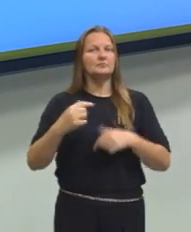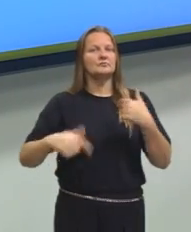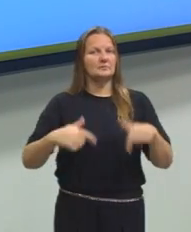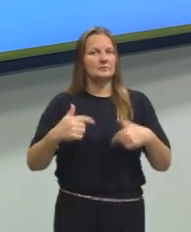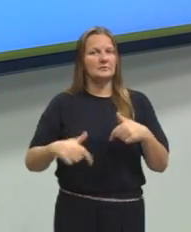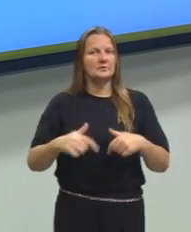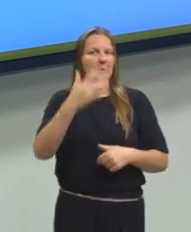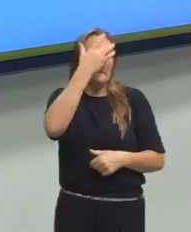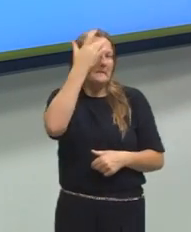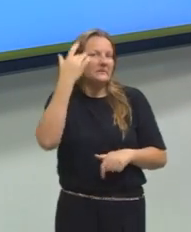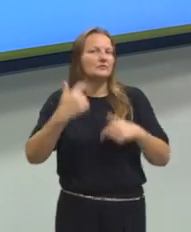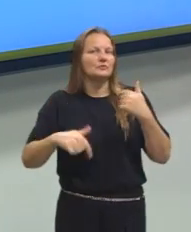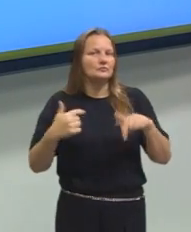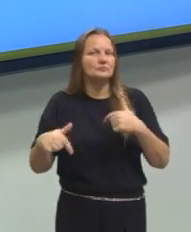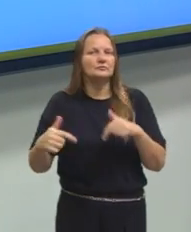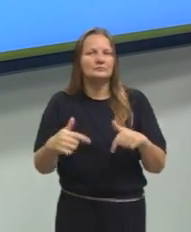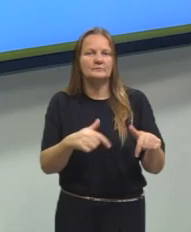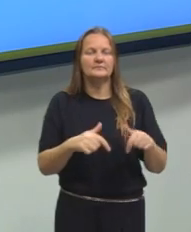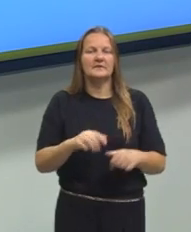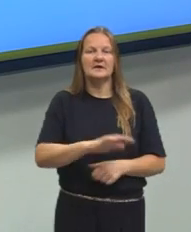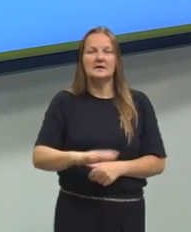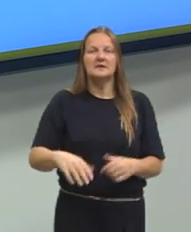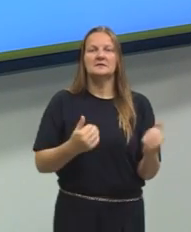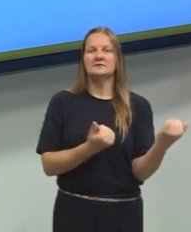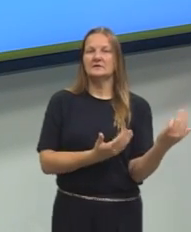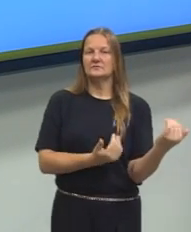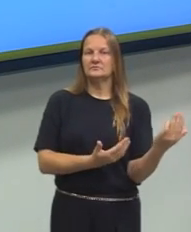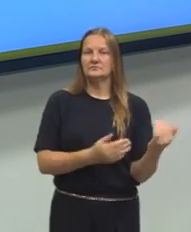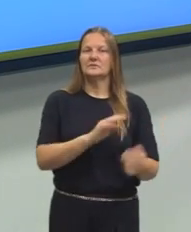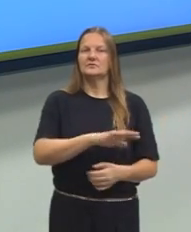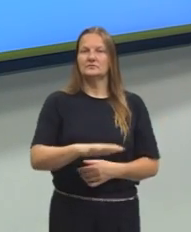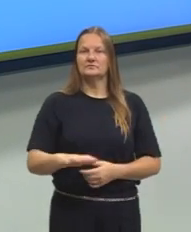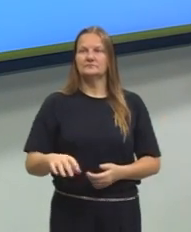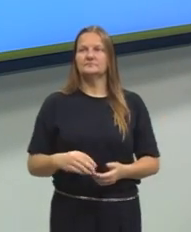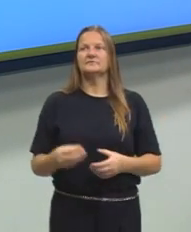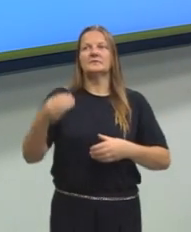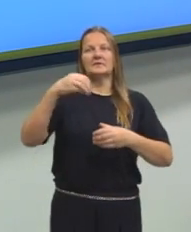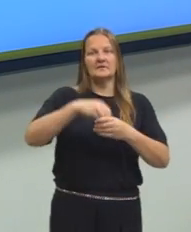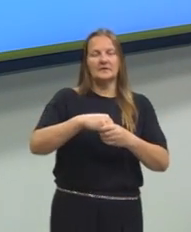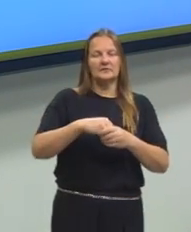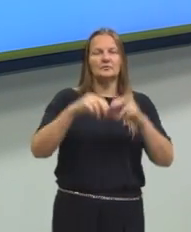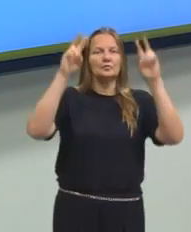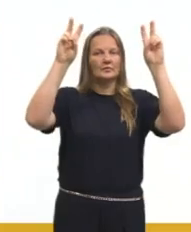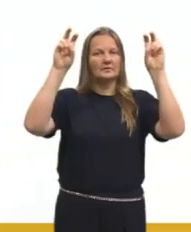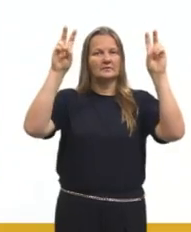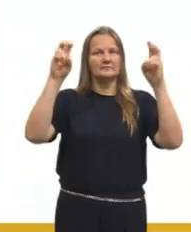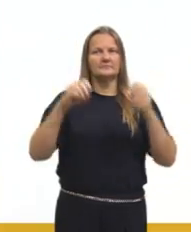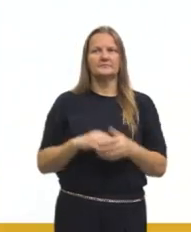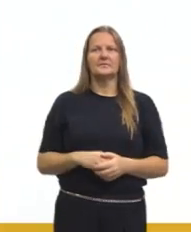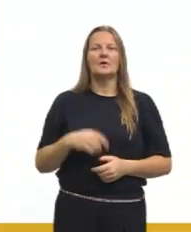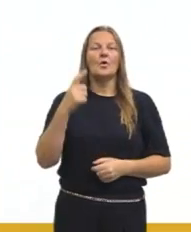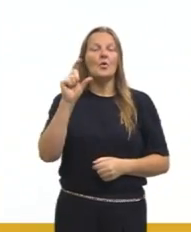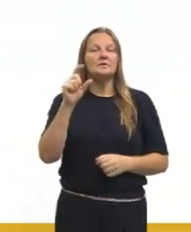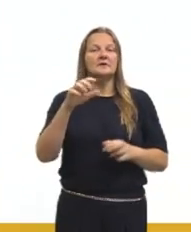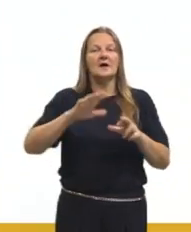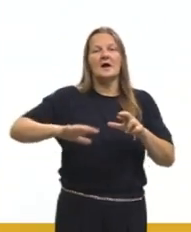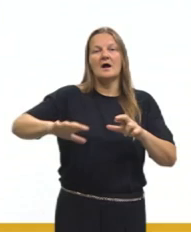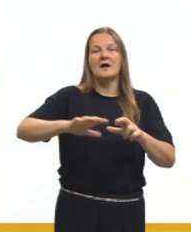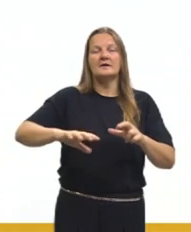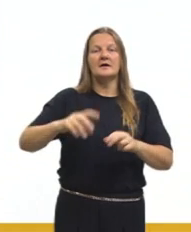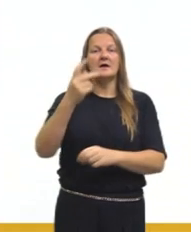trabalhadores, das pessoas, crianças, adolescentes. Então, dentro dessa temática. Outra grande área,